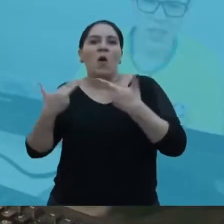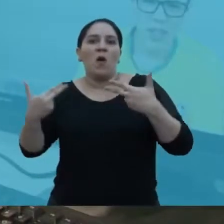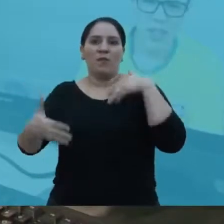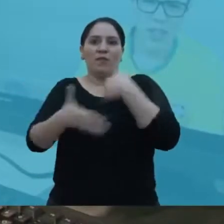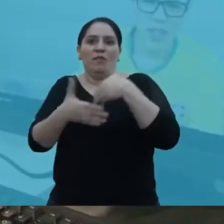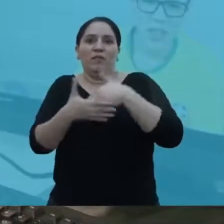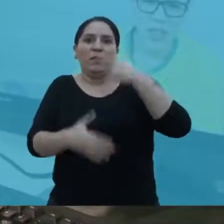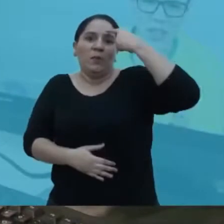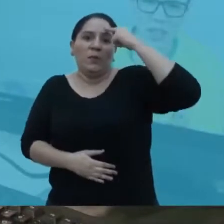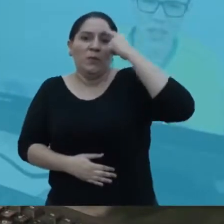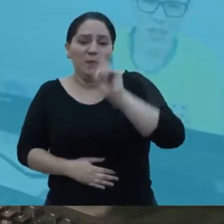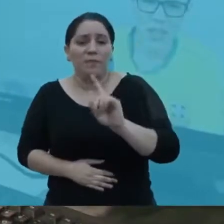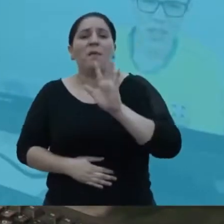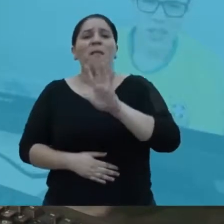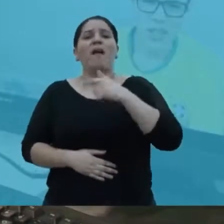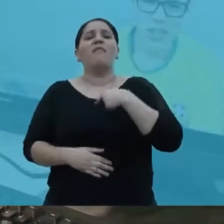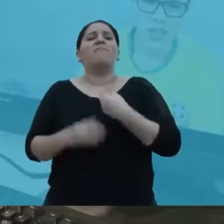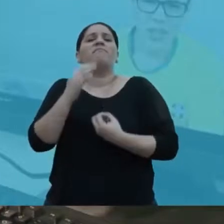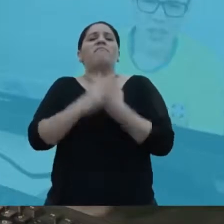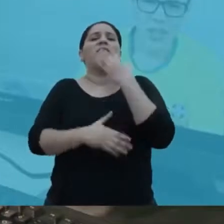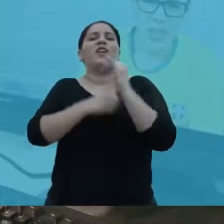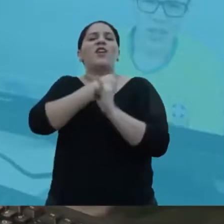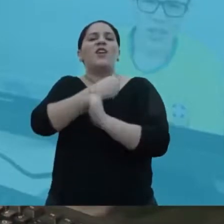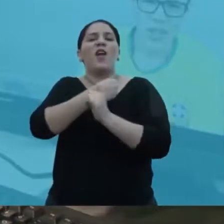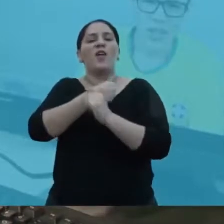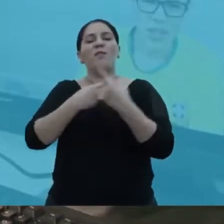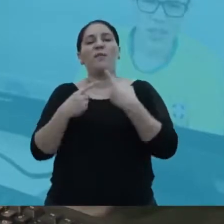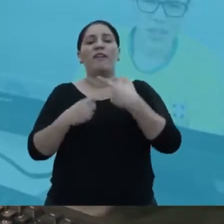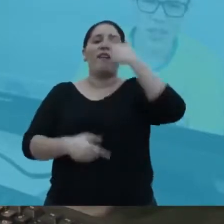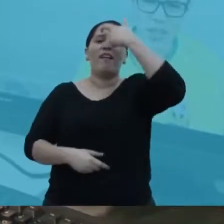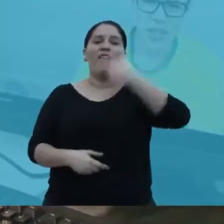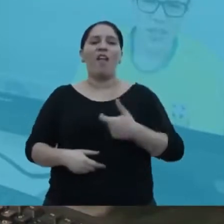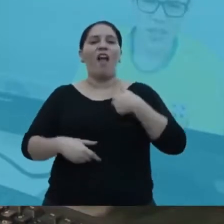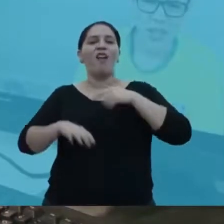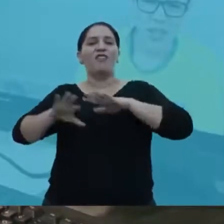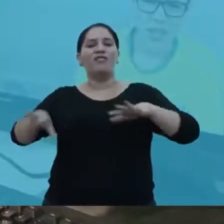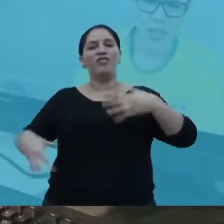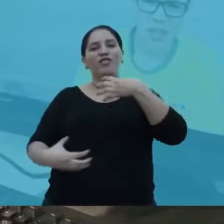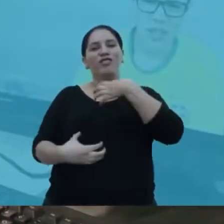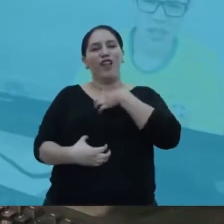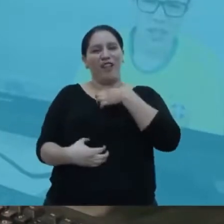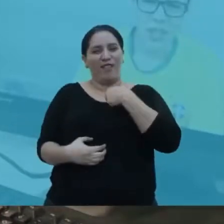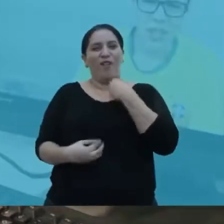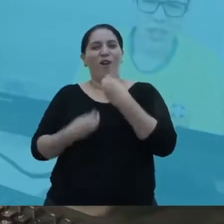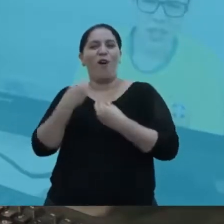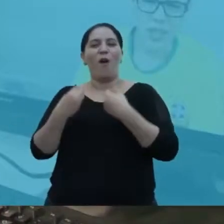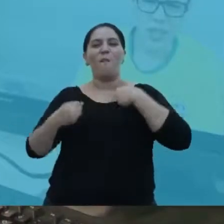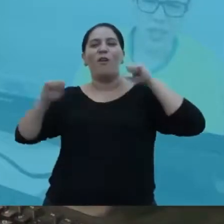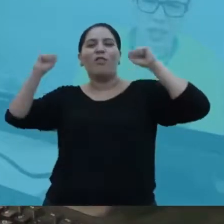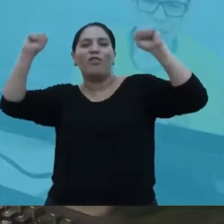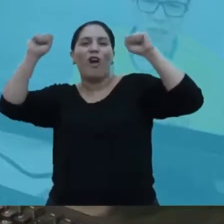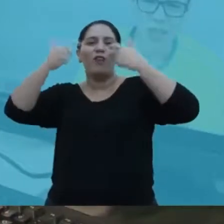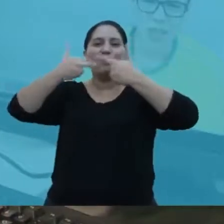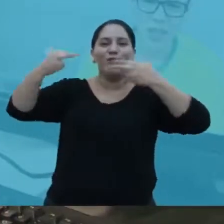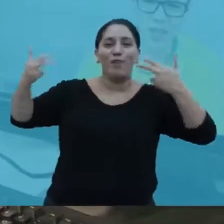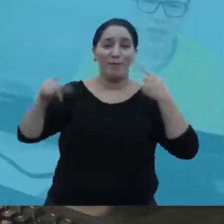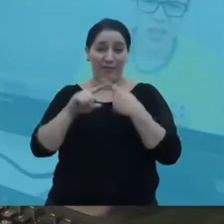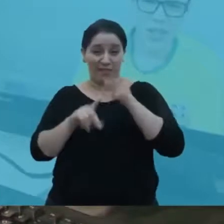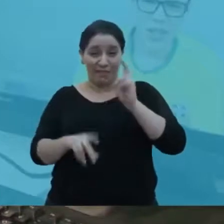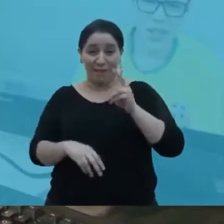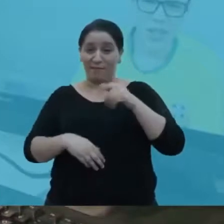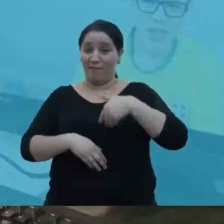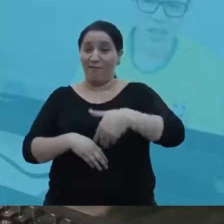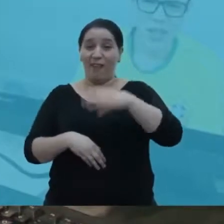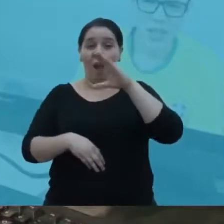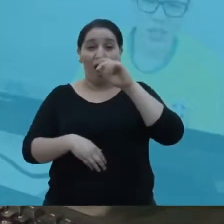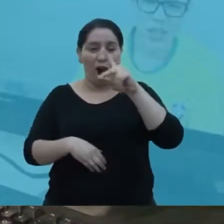futebol, né? Mas essas crônicas, elas me fizeram muito refletir sobre esse jeito de torcer. Porque eu não torço futebol, mas